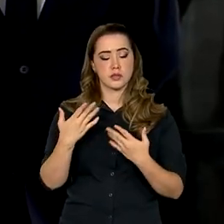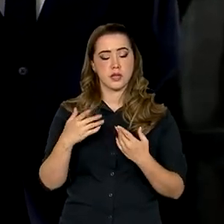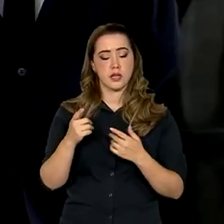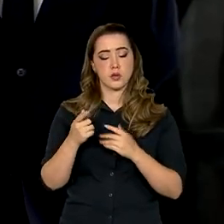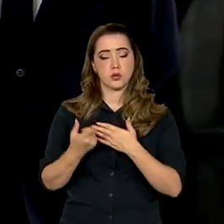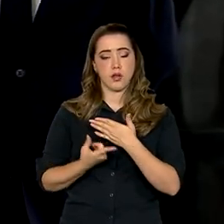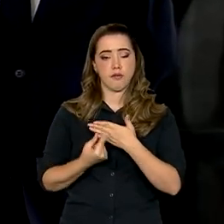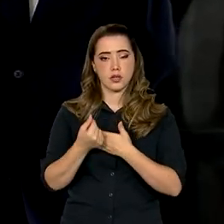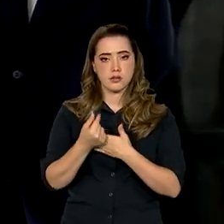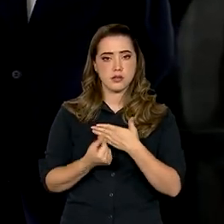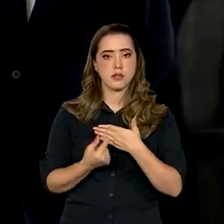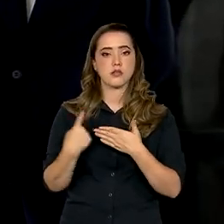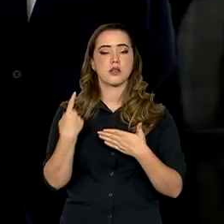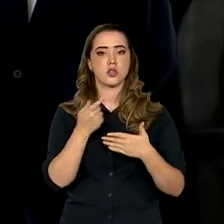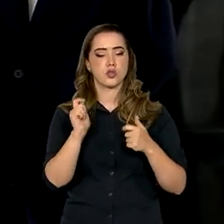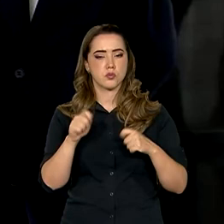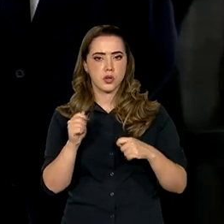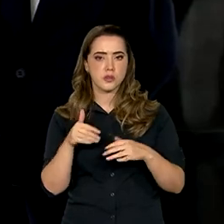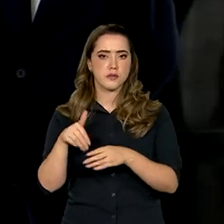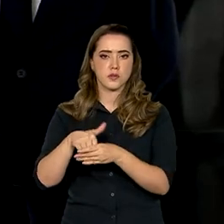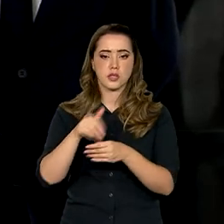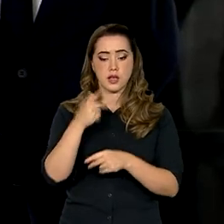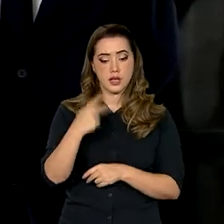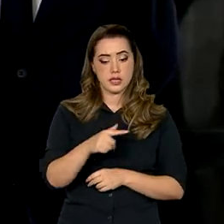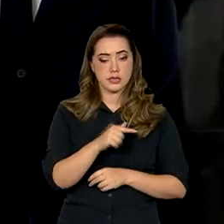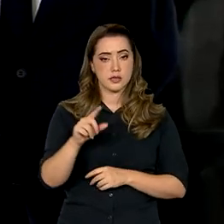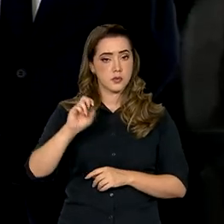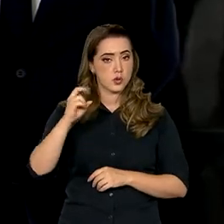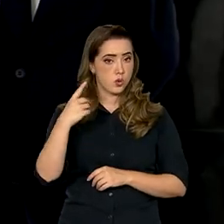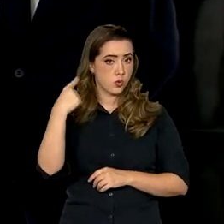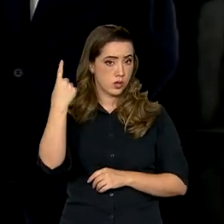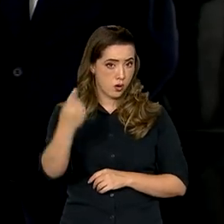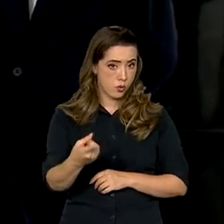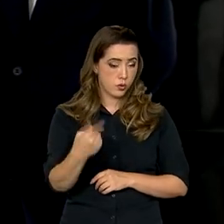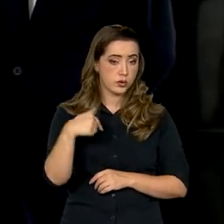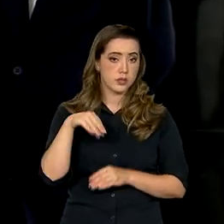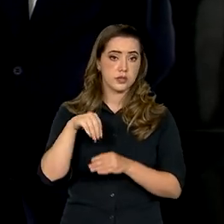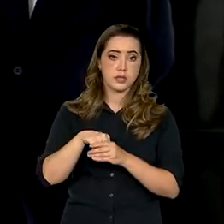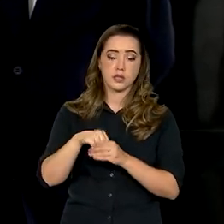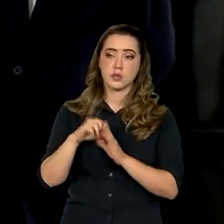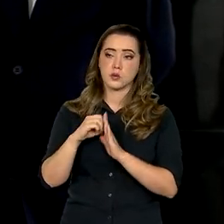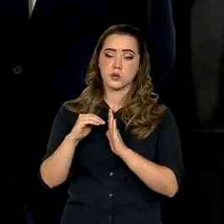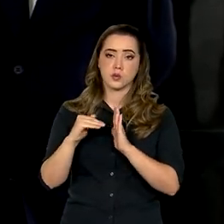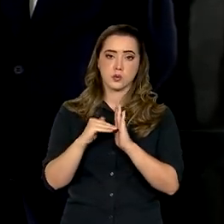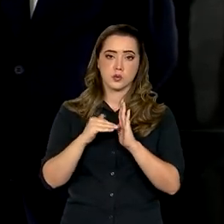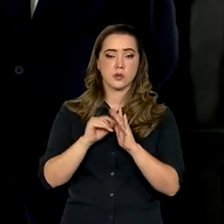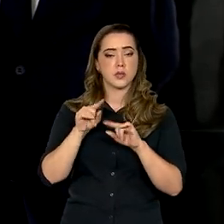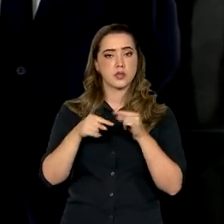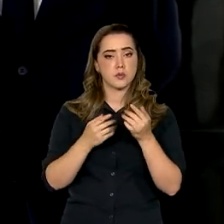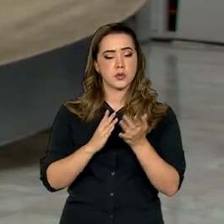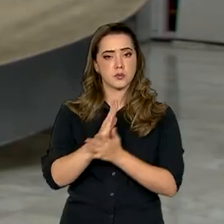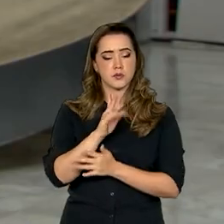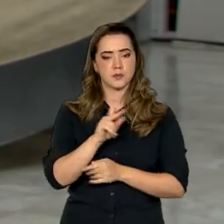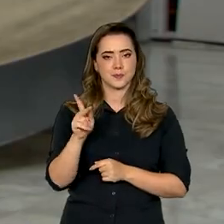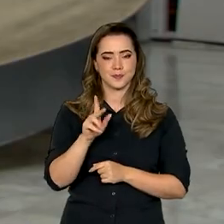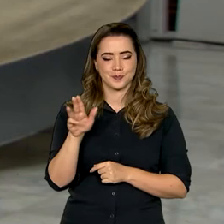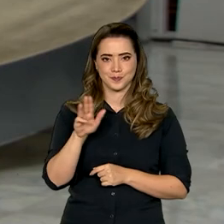A expectativa é que a gente possa votar essa semana ou semana que vem no Senado Federal para vir para a sanção presidencial.